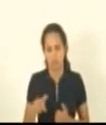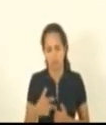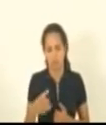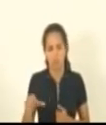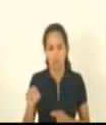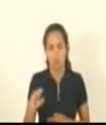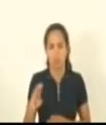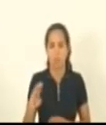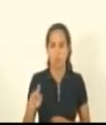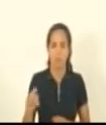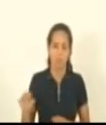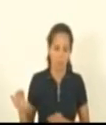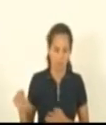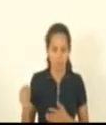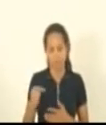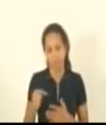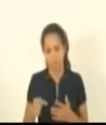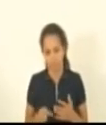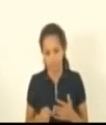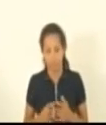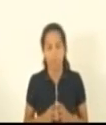Muribeca Alcântaro e Calegari